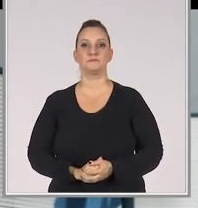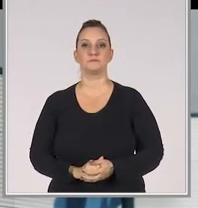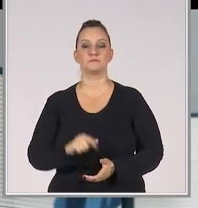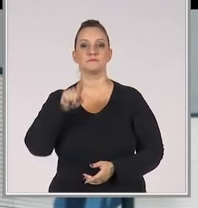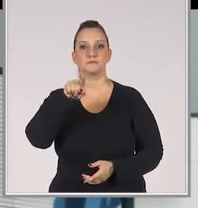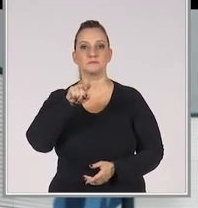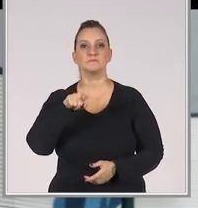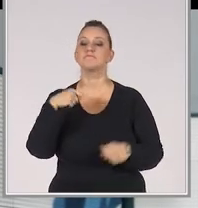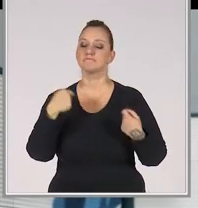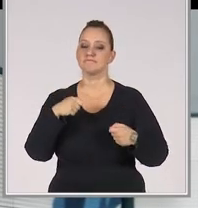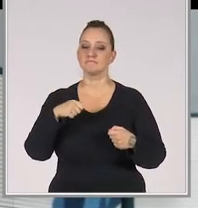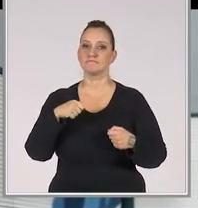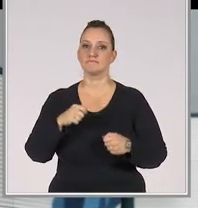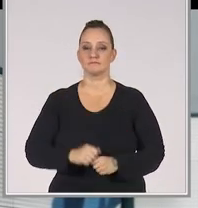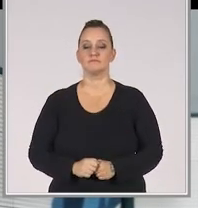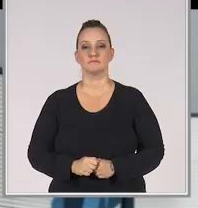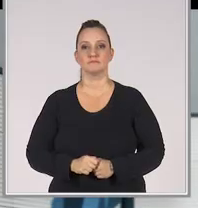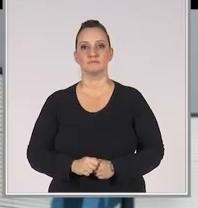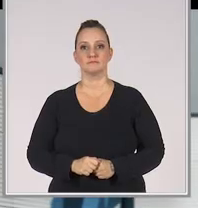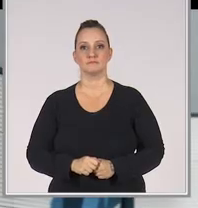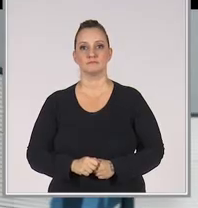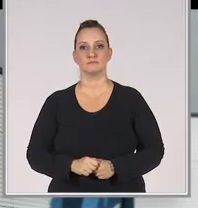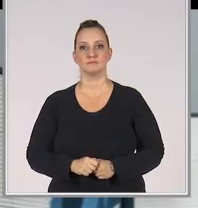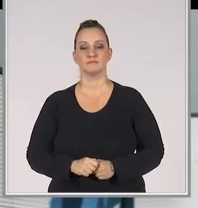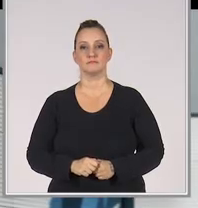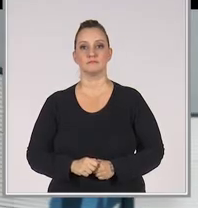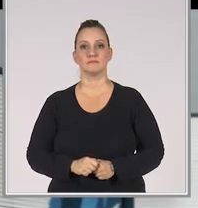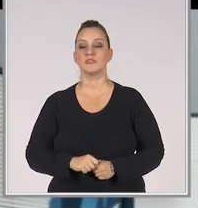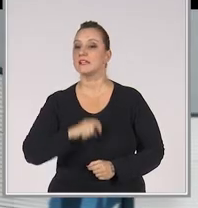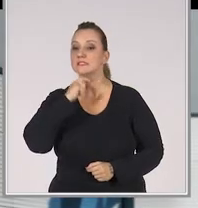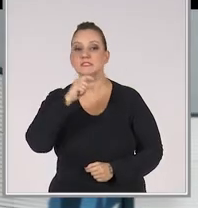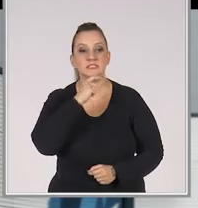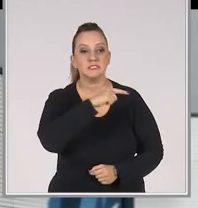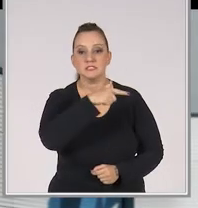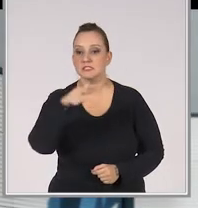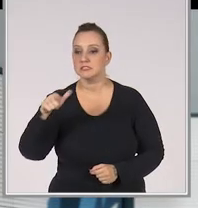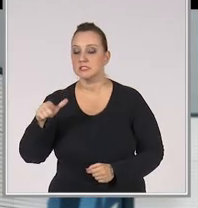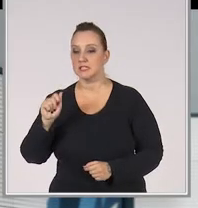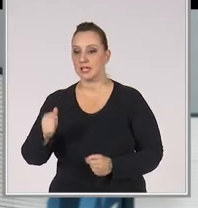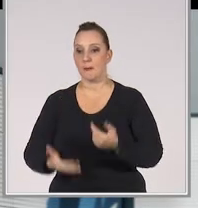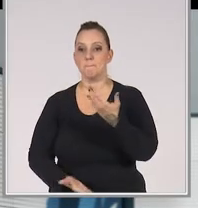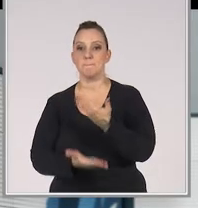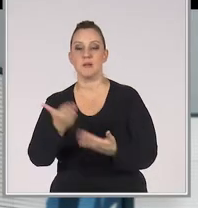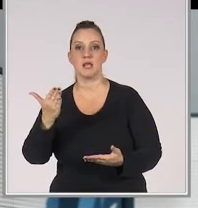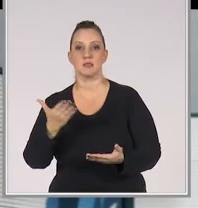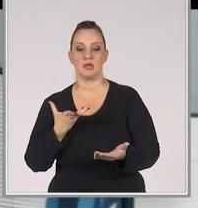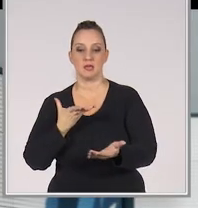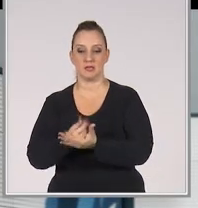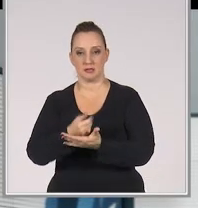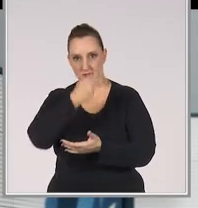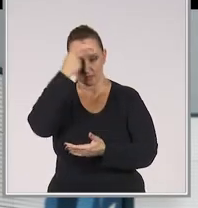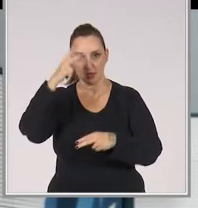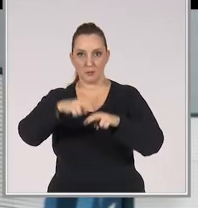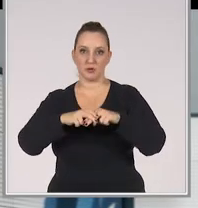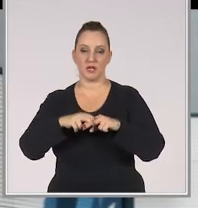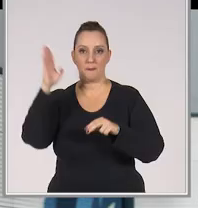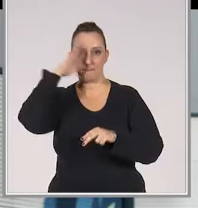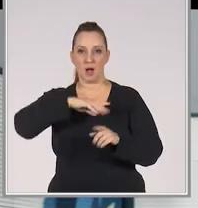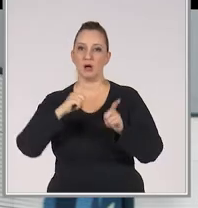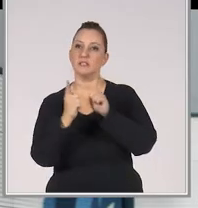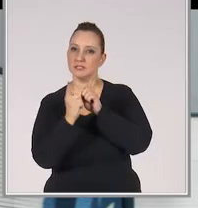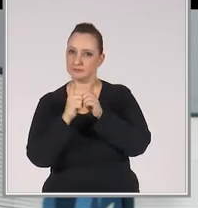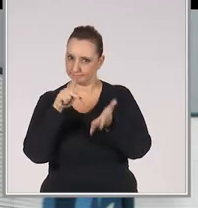É você que tem a ganhar com isso. Afinal, nenhum empreendedor quer perder cliente por causa de um mau